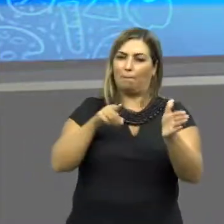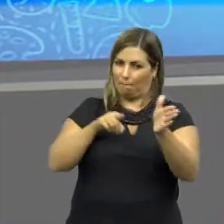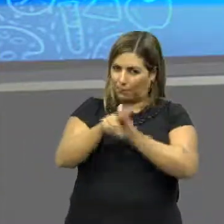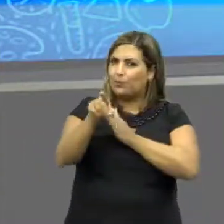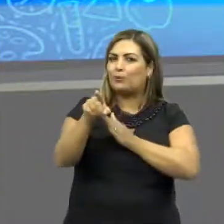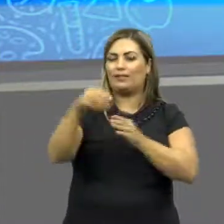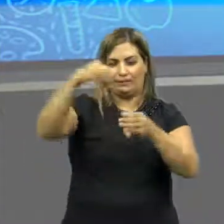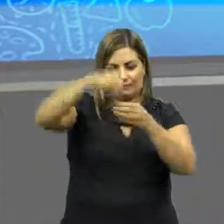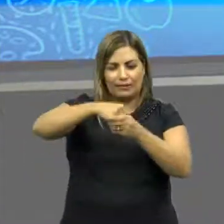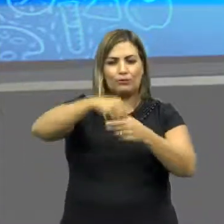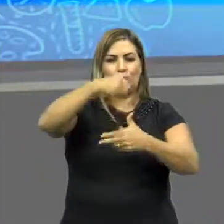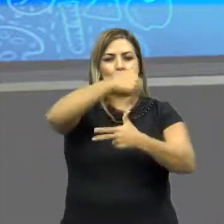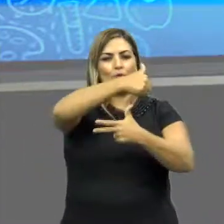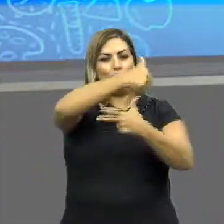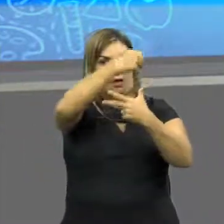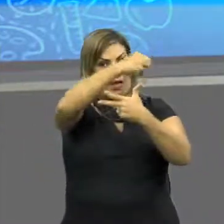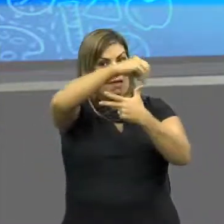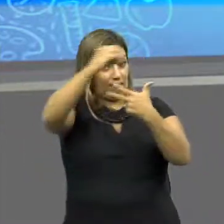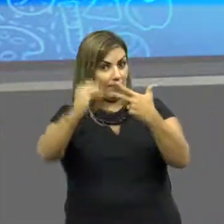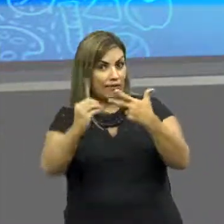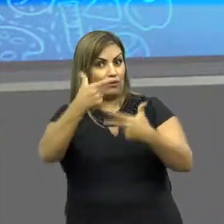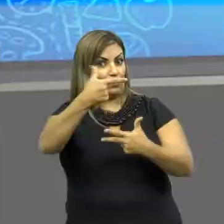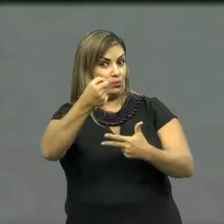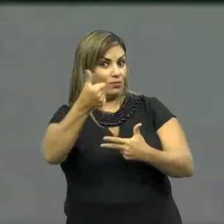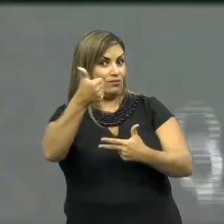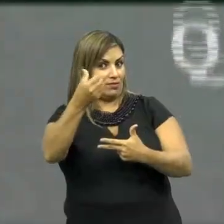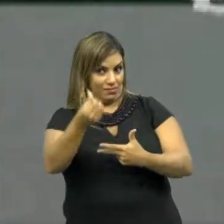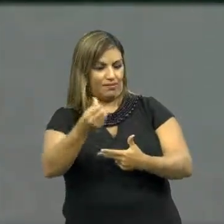uma questão que caiu na prova do Enem 2016.